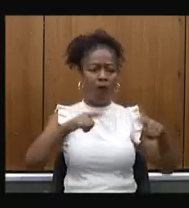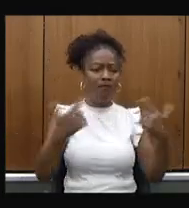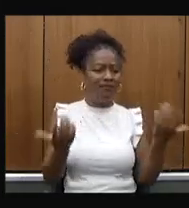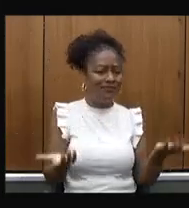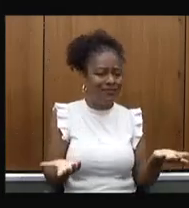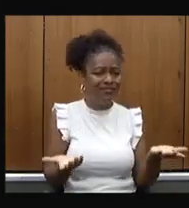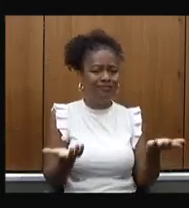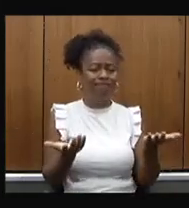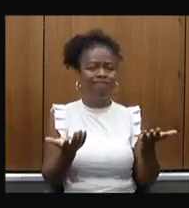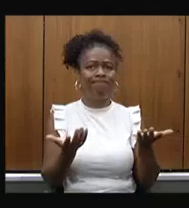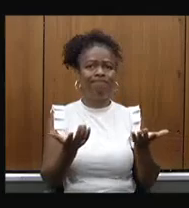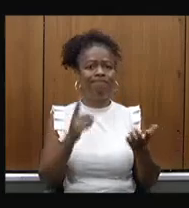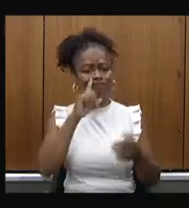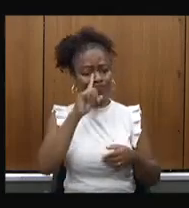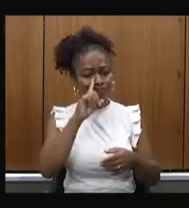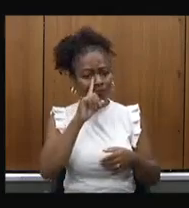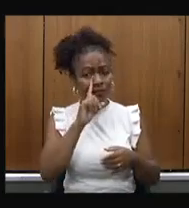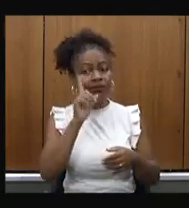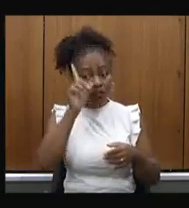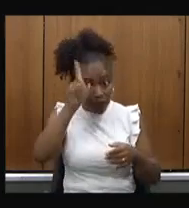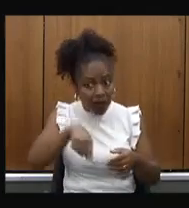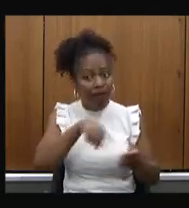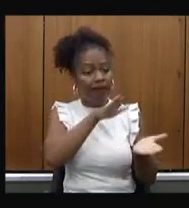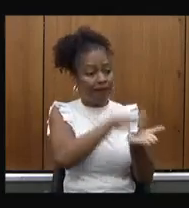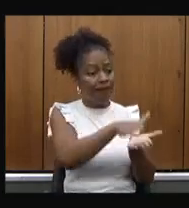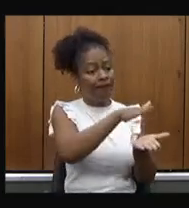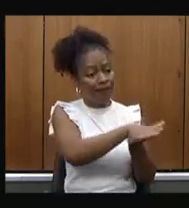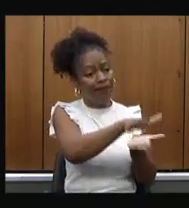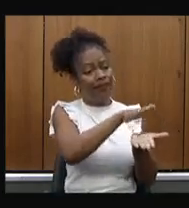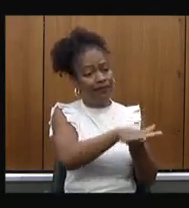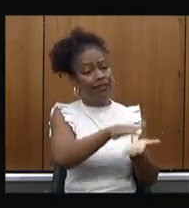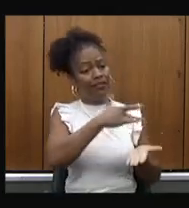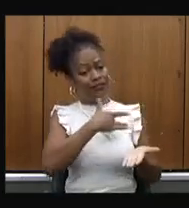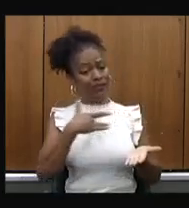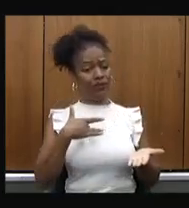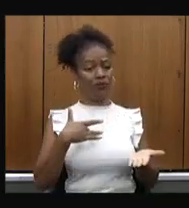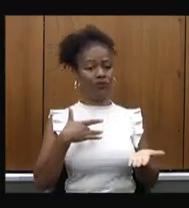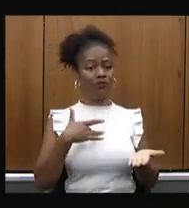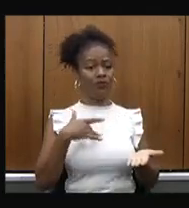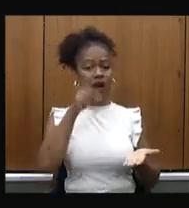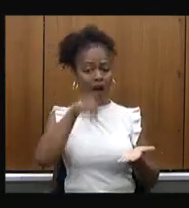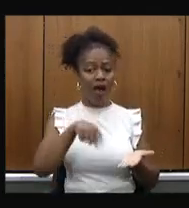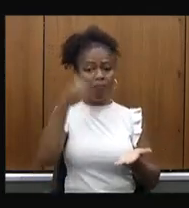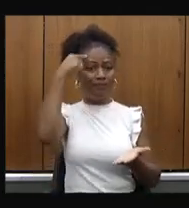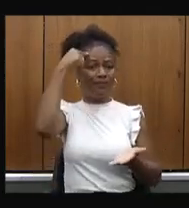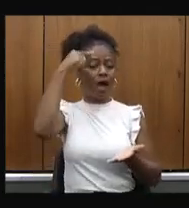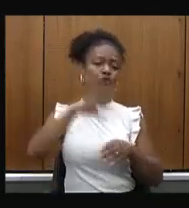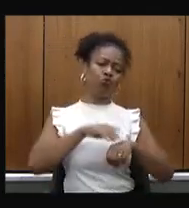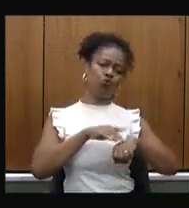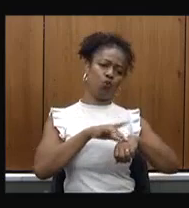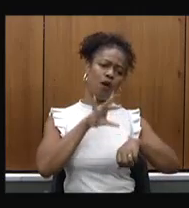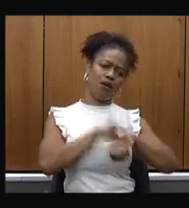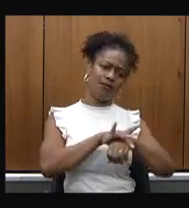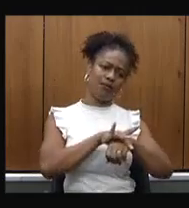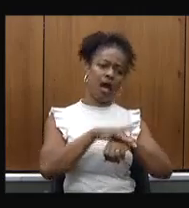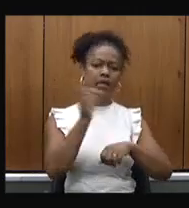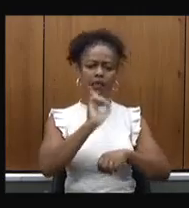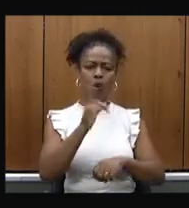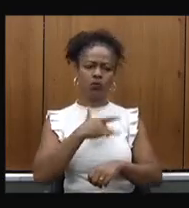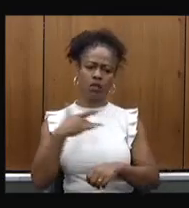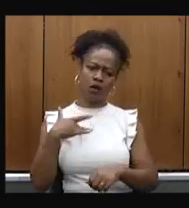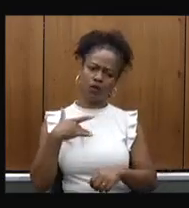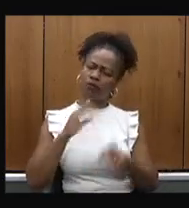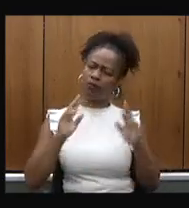intercorrências e isso é gasto em saúde isso é pensar a doença e não pensar a saúde então nós temos